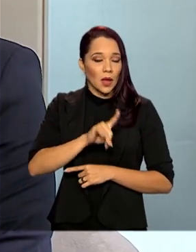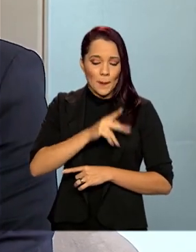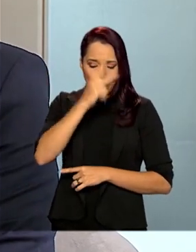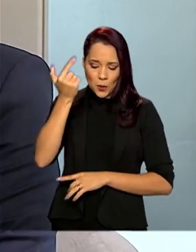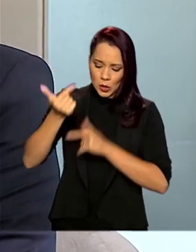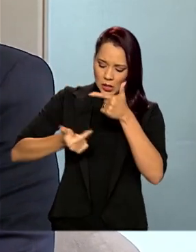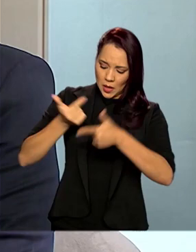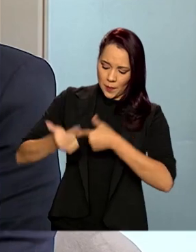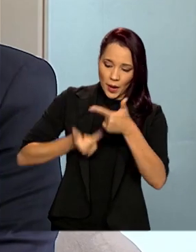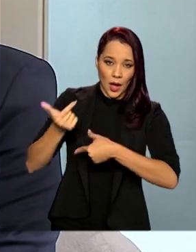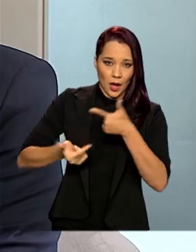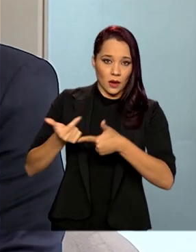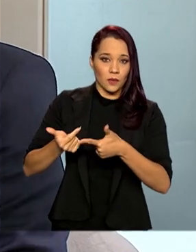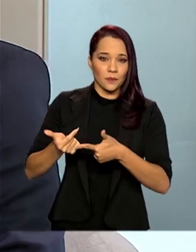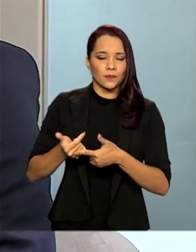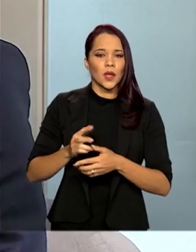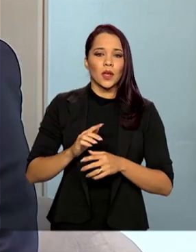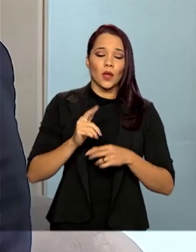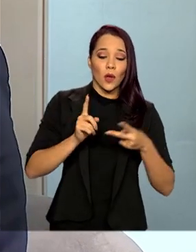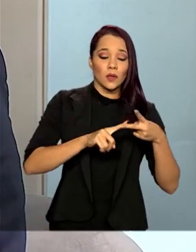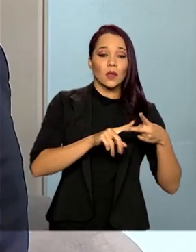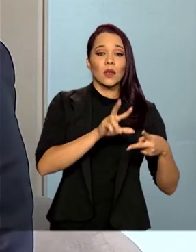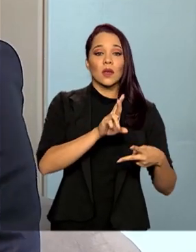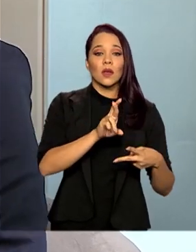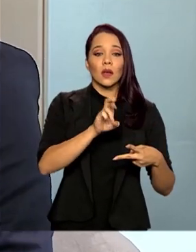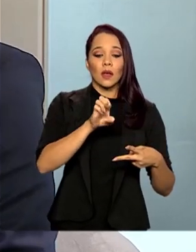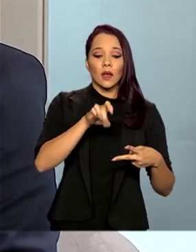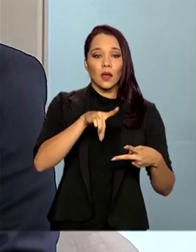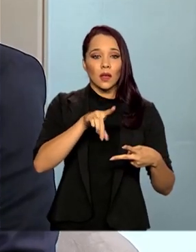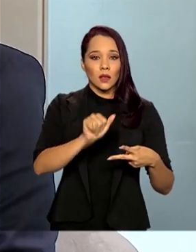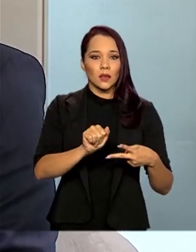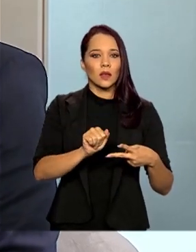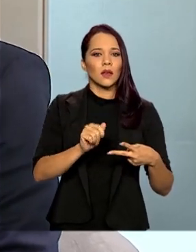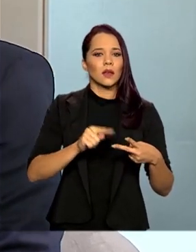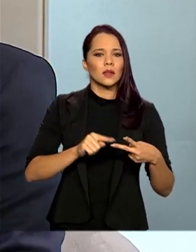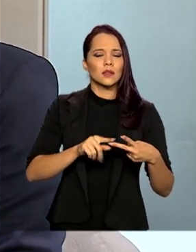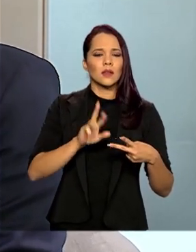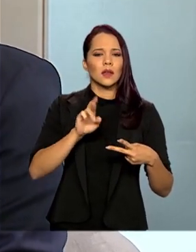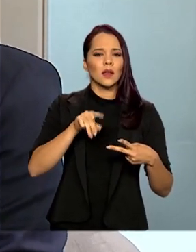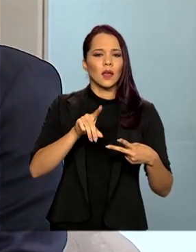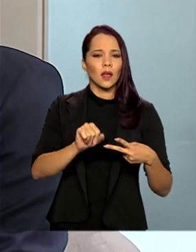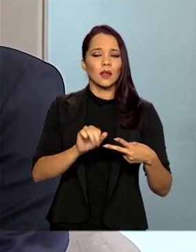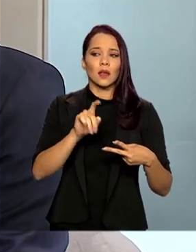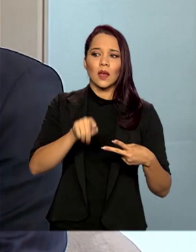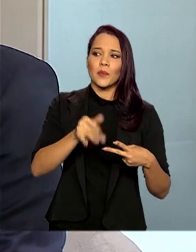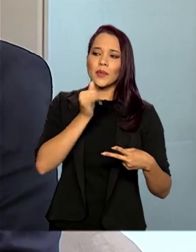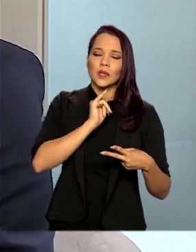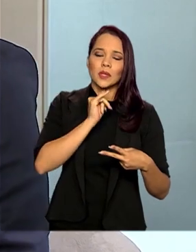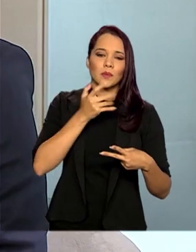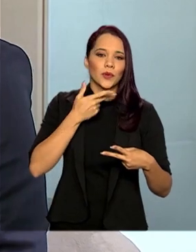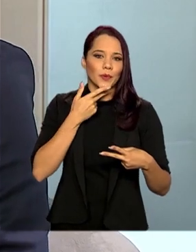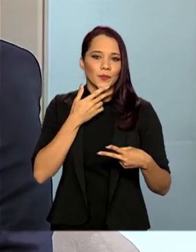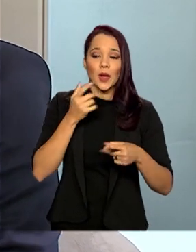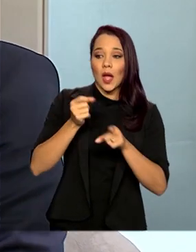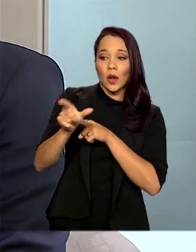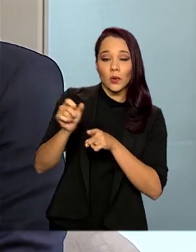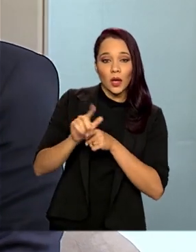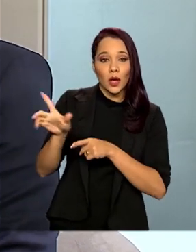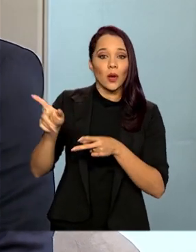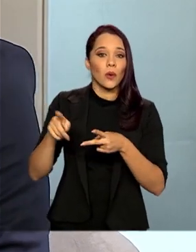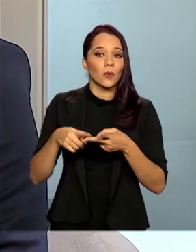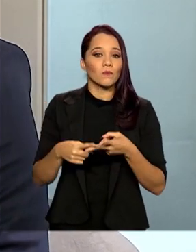trabalho, renda auferida pelo trabalho e a renda aferida por questões, por exemplo, de aluguel,